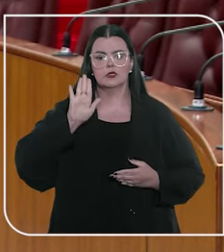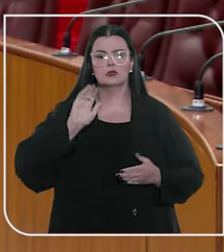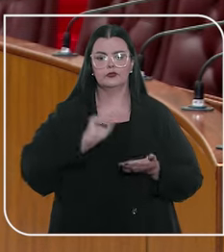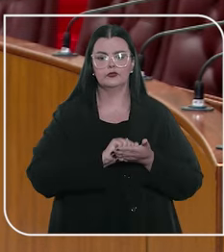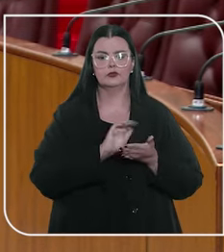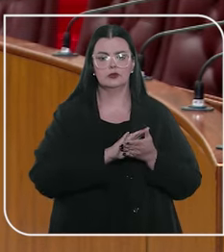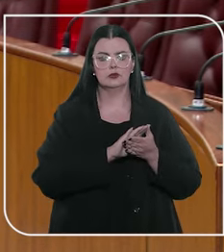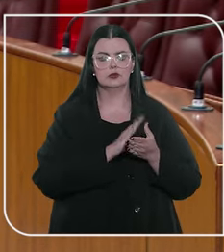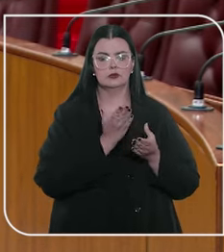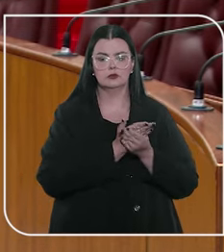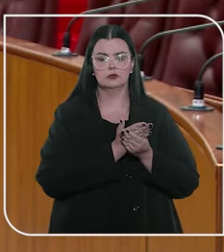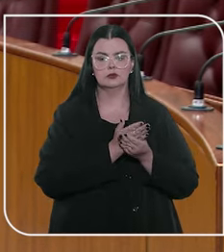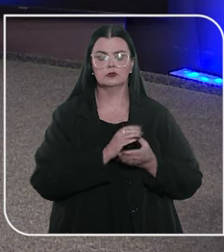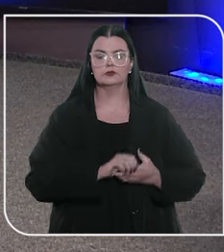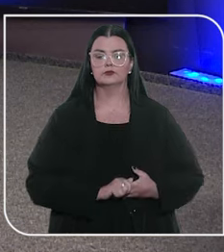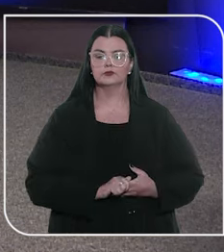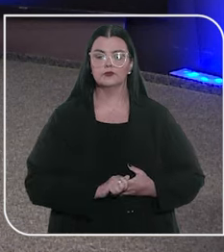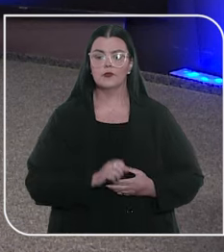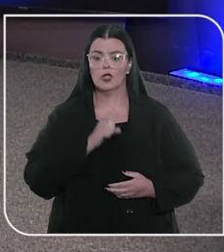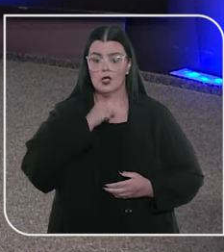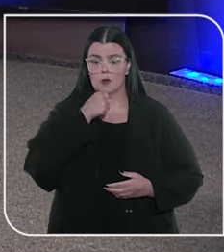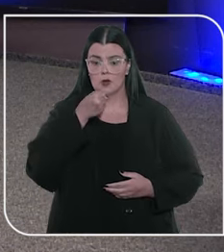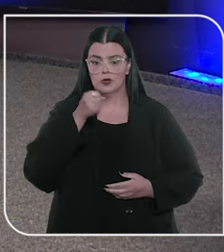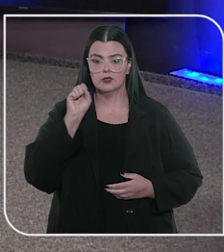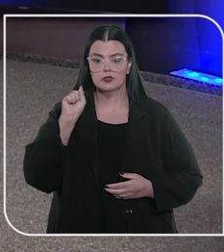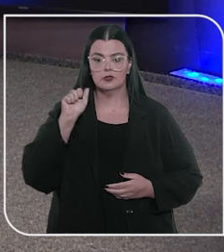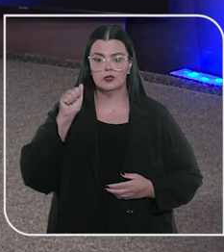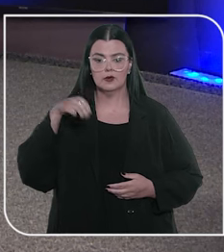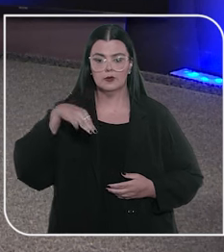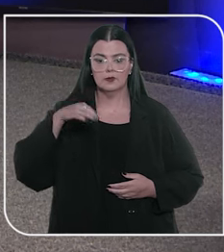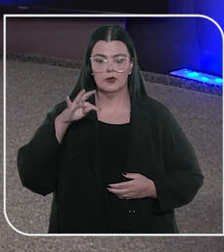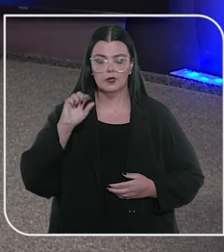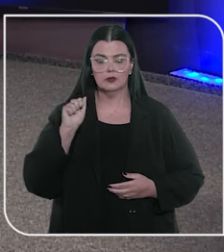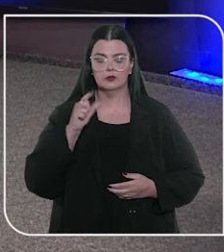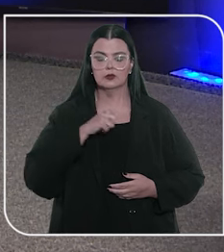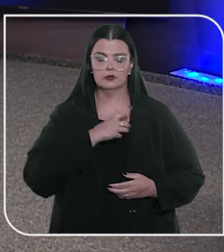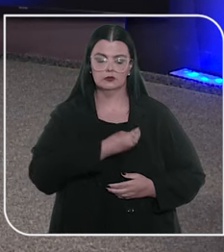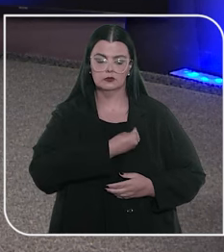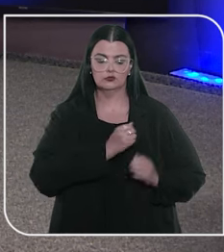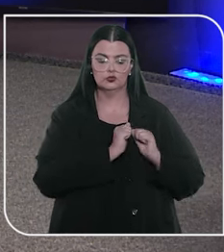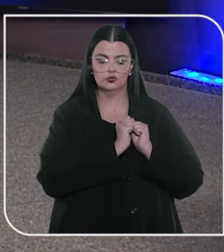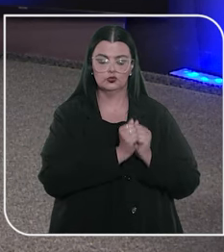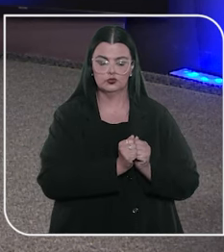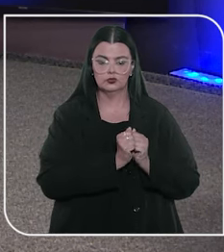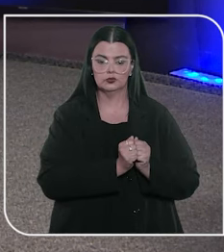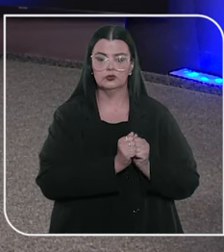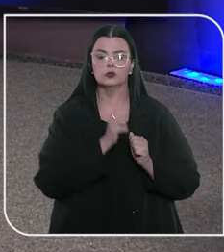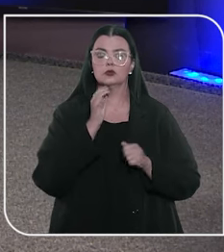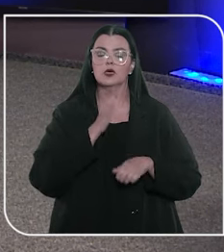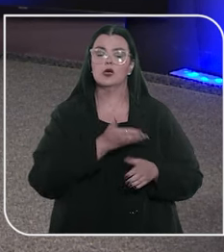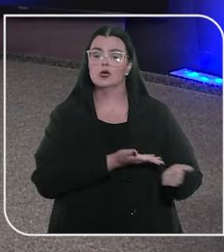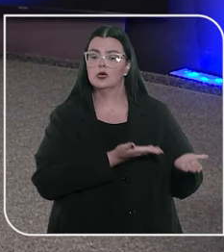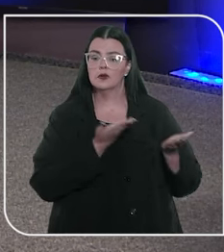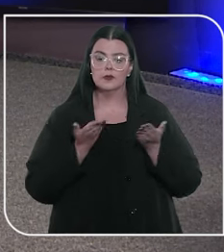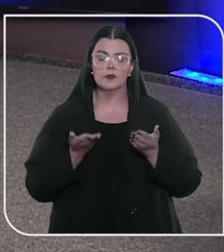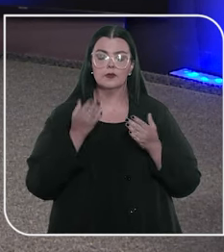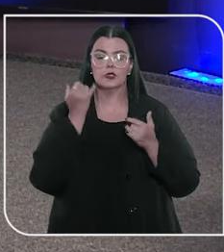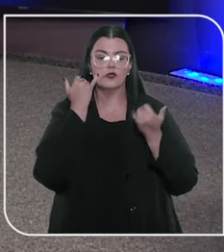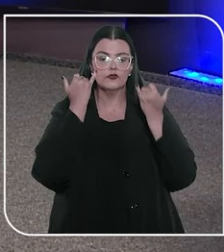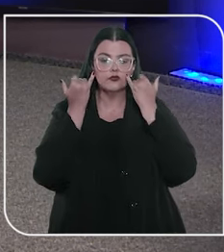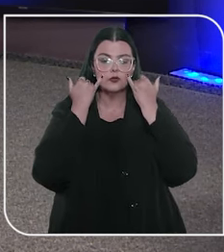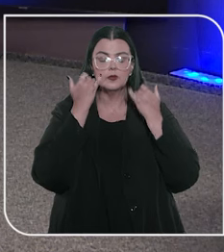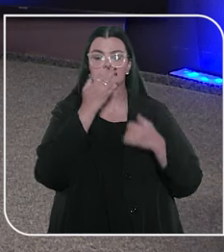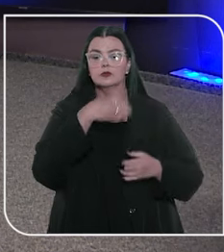manifestar nos autos. E a repórter Samanta Pessanha está aqui comigo para trazer mais informações